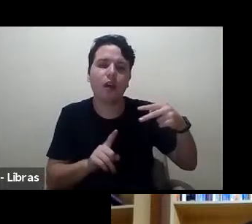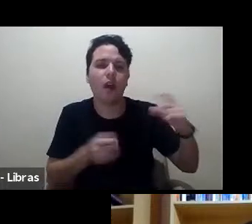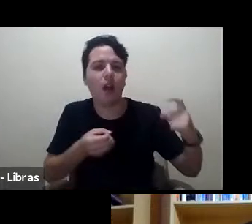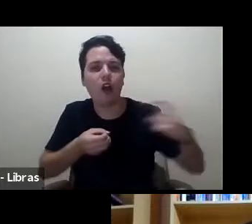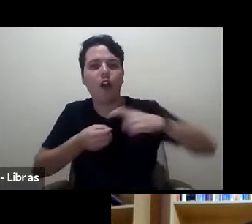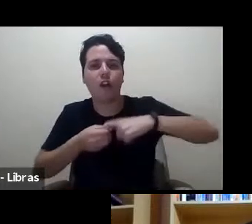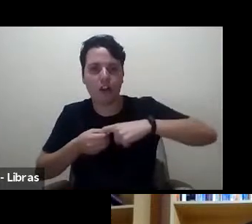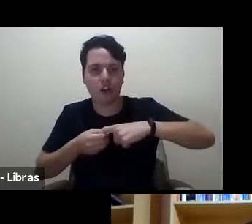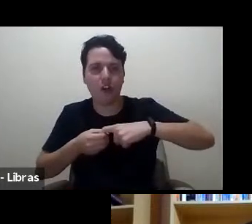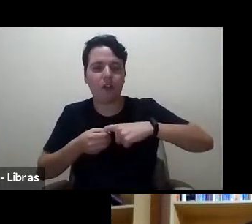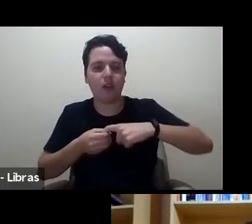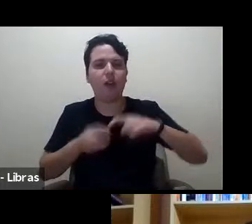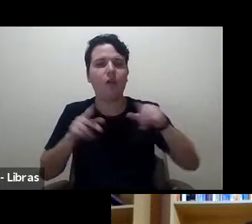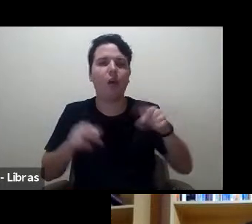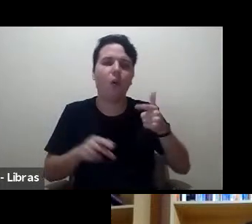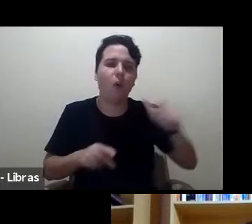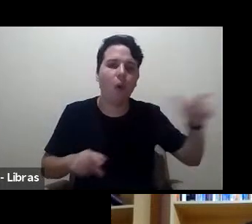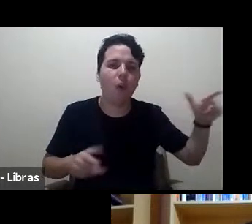as outras revistas.